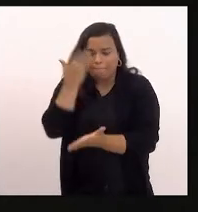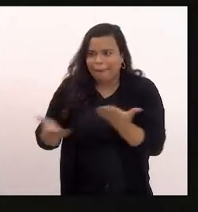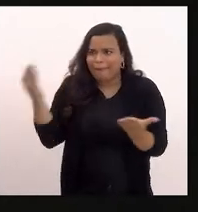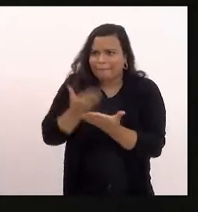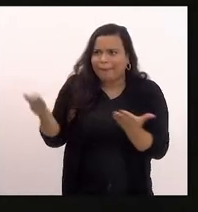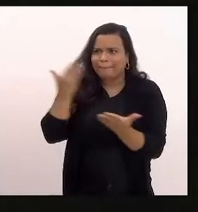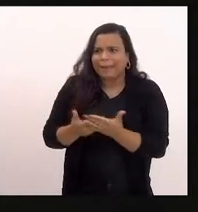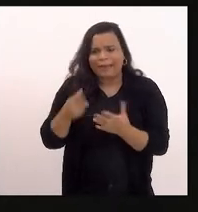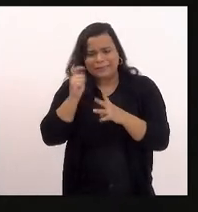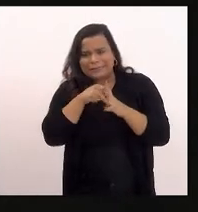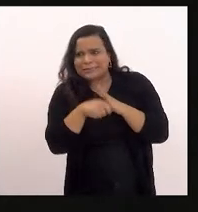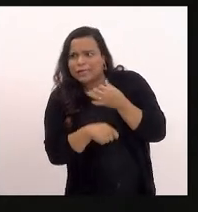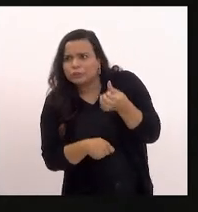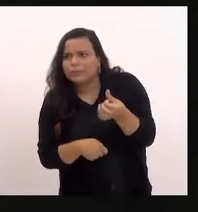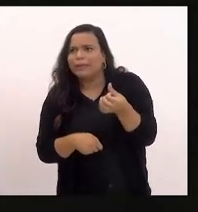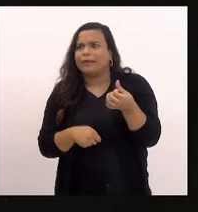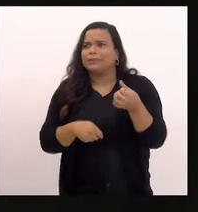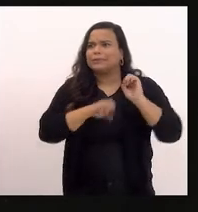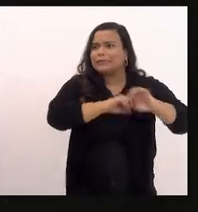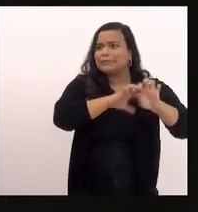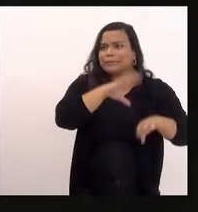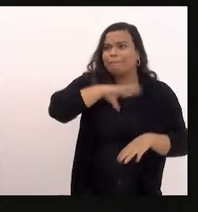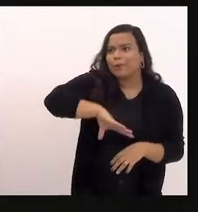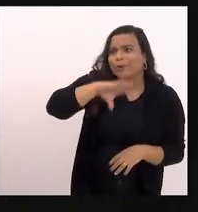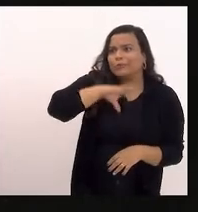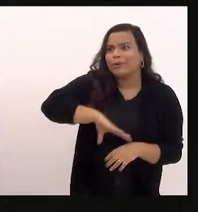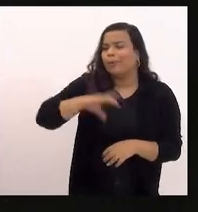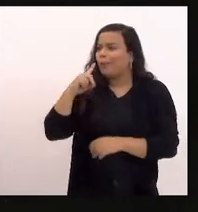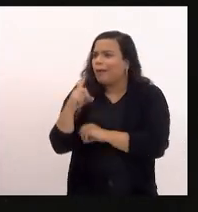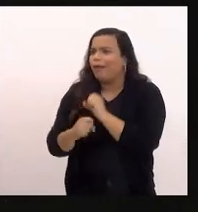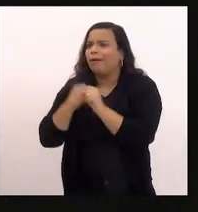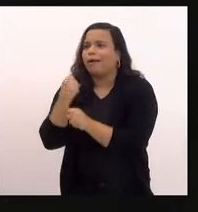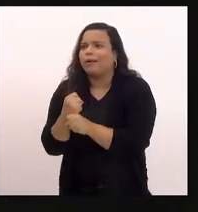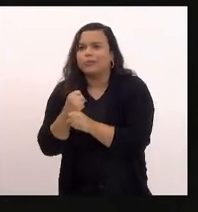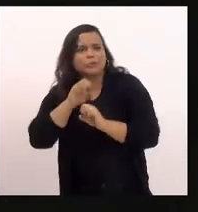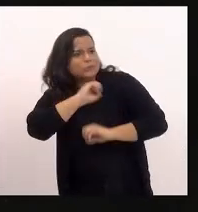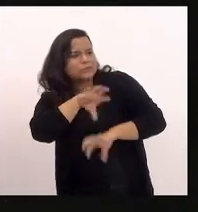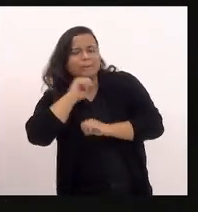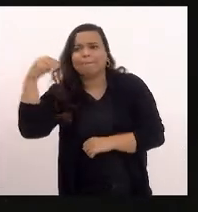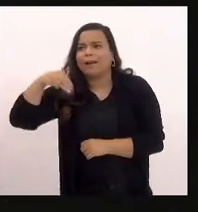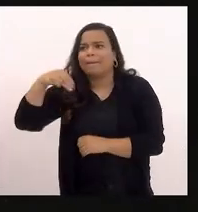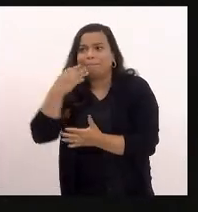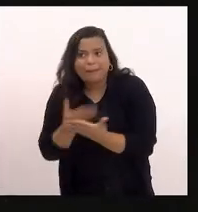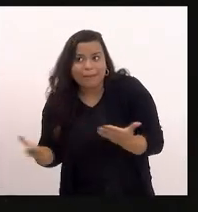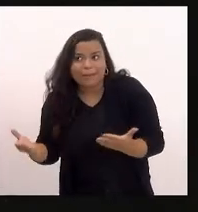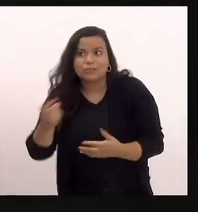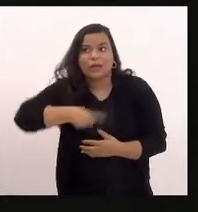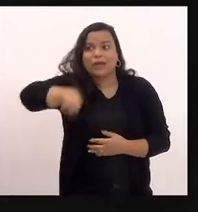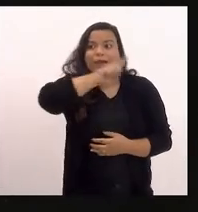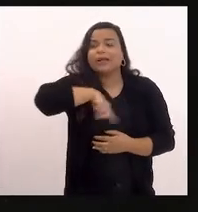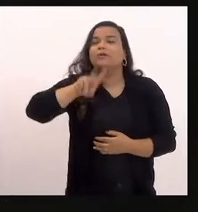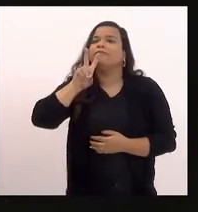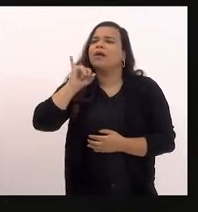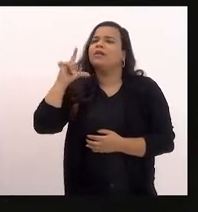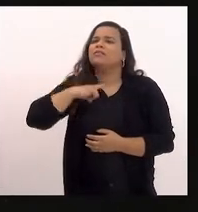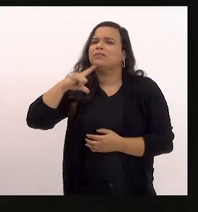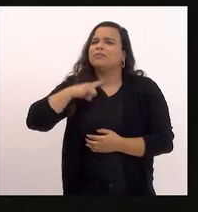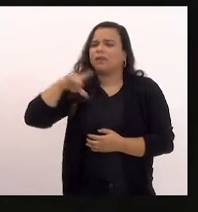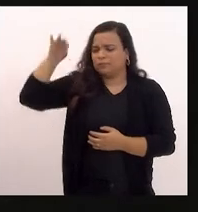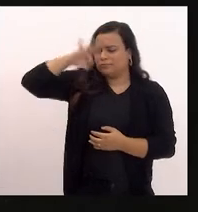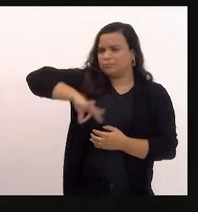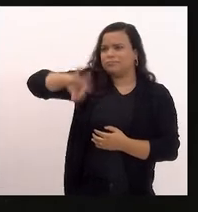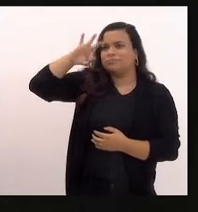de ensino de português e um ano de ensino de matemática eles terão uma perda de renda